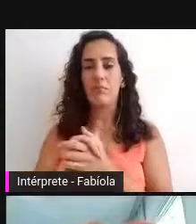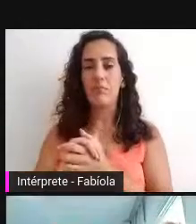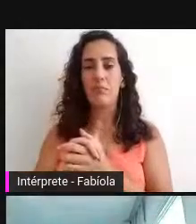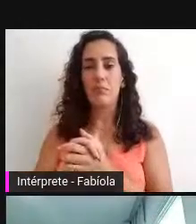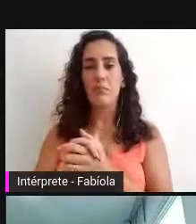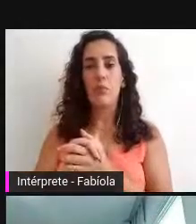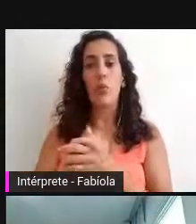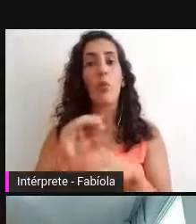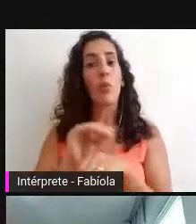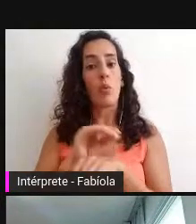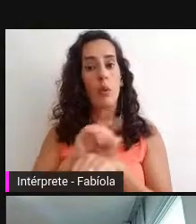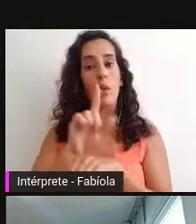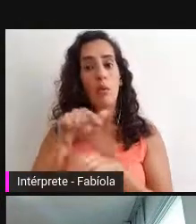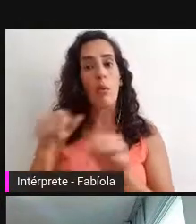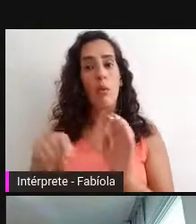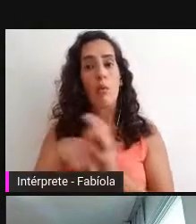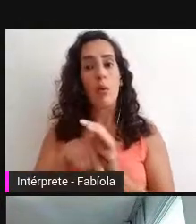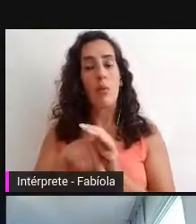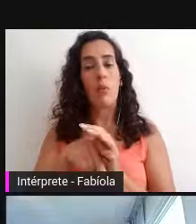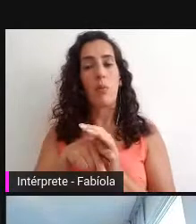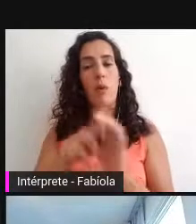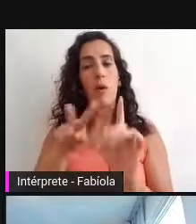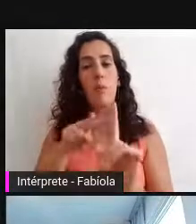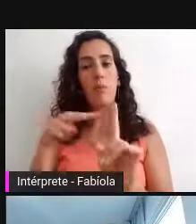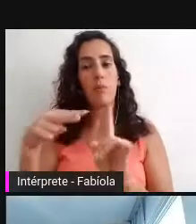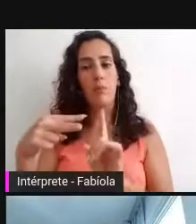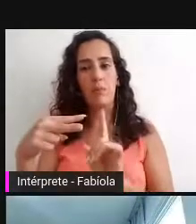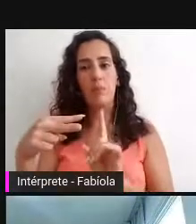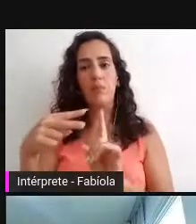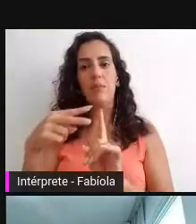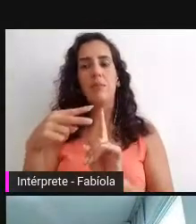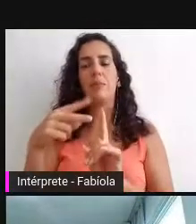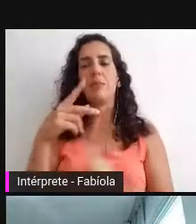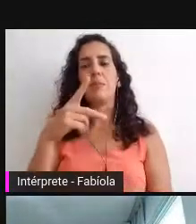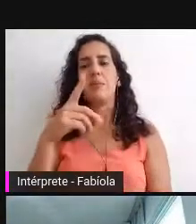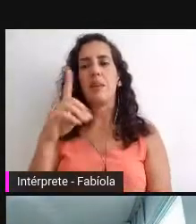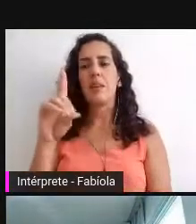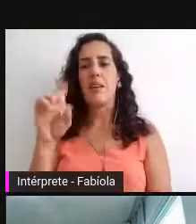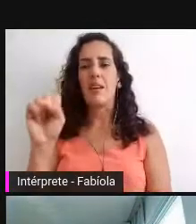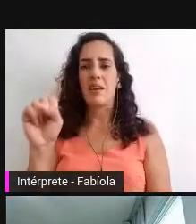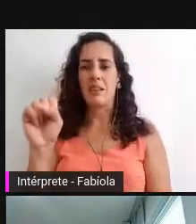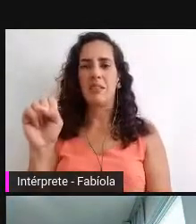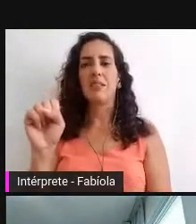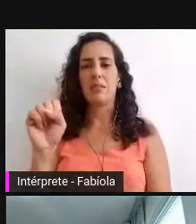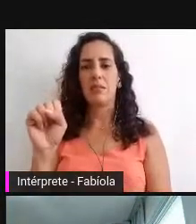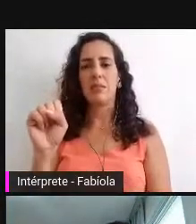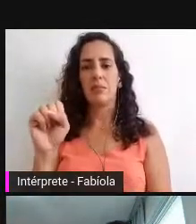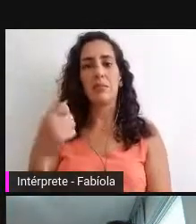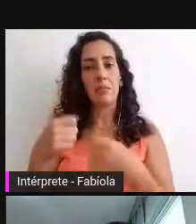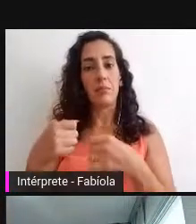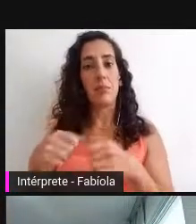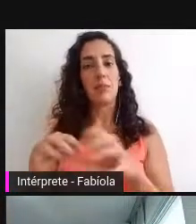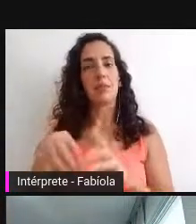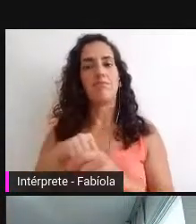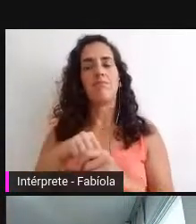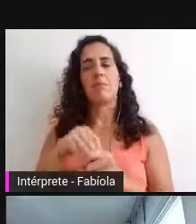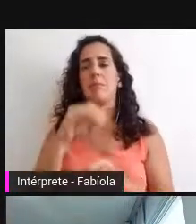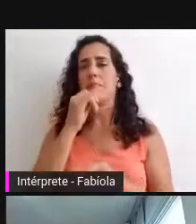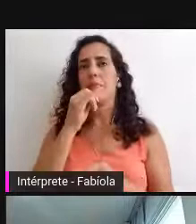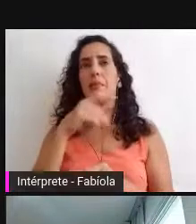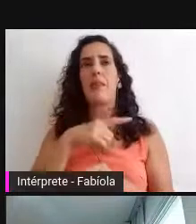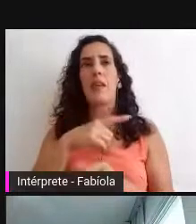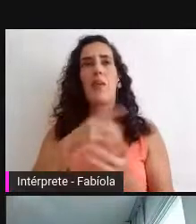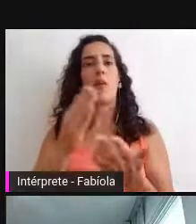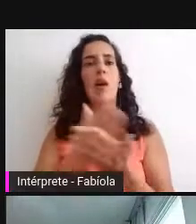sistêmica, quer dizer, esses documentos têm que estar dentro de uma abordagem sistêmica. eu tenho uma revista, eu tenho